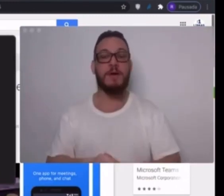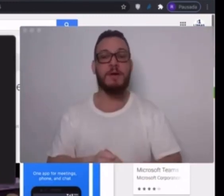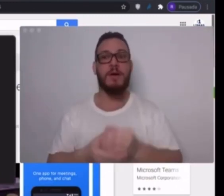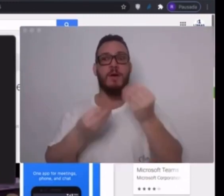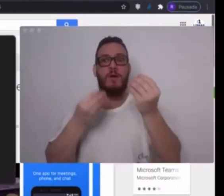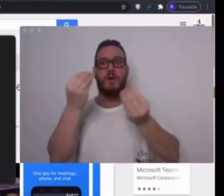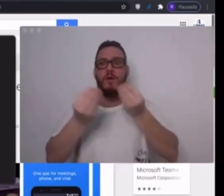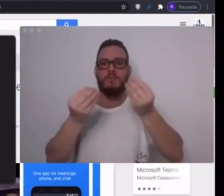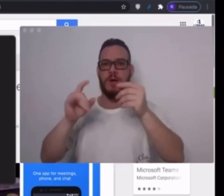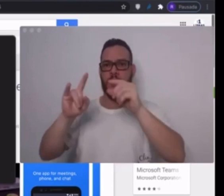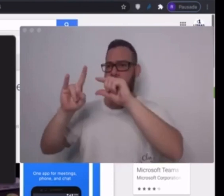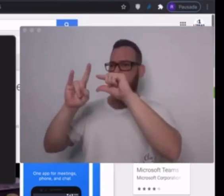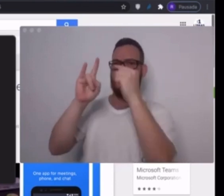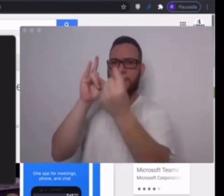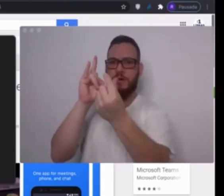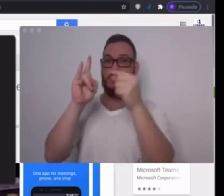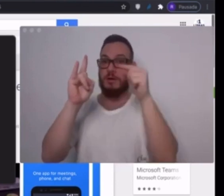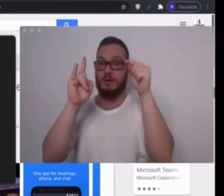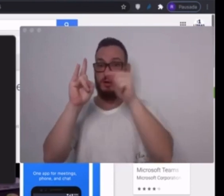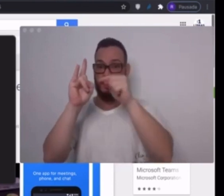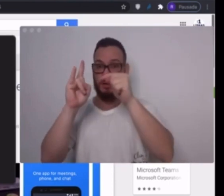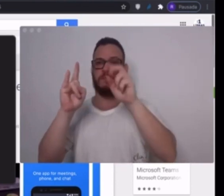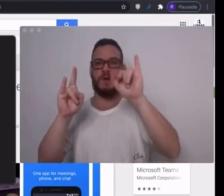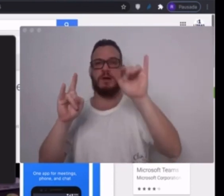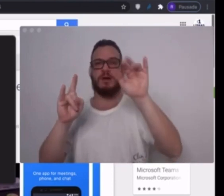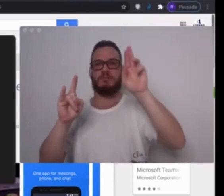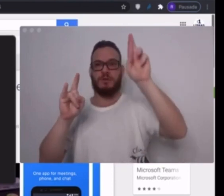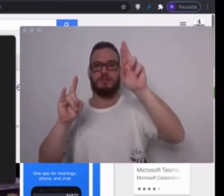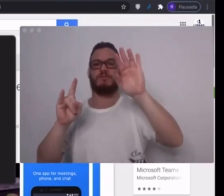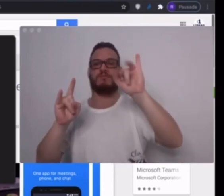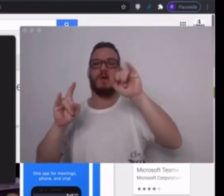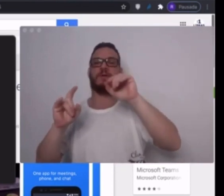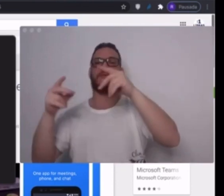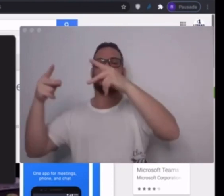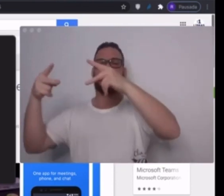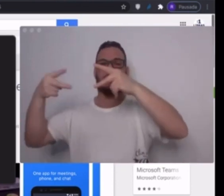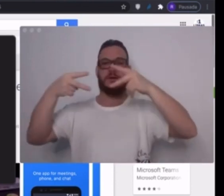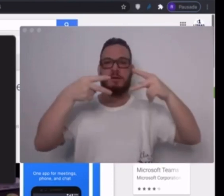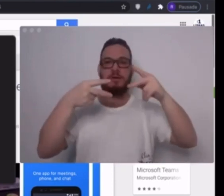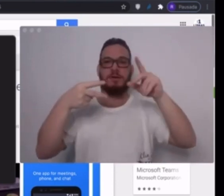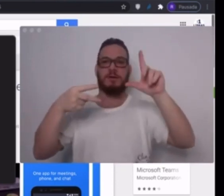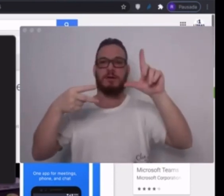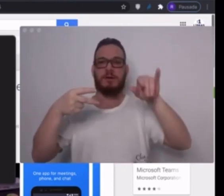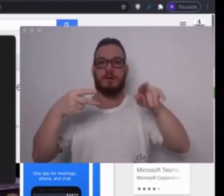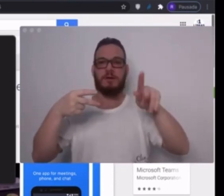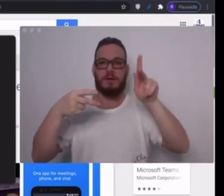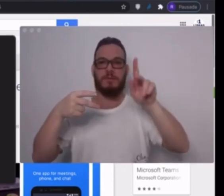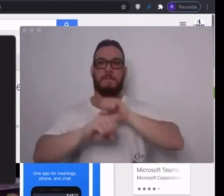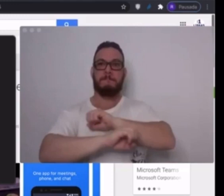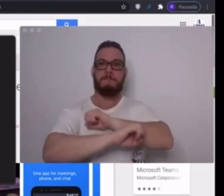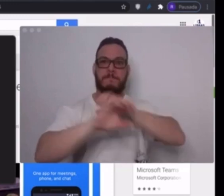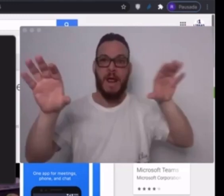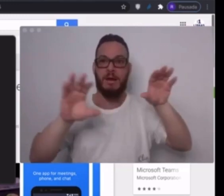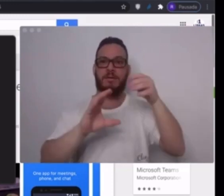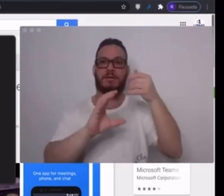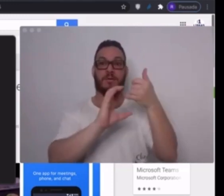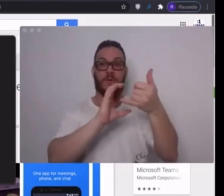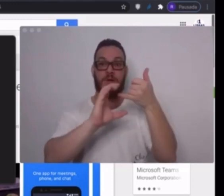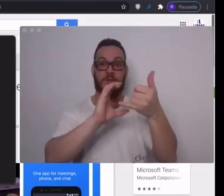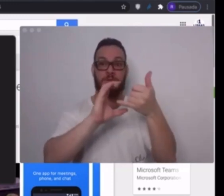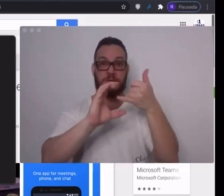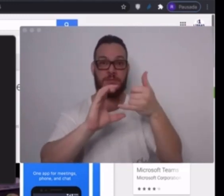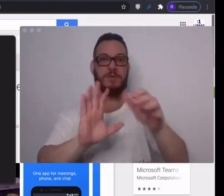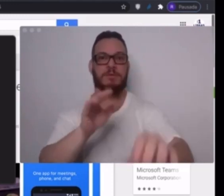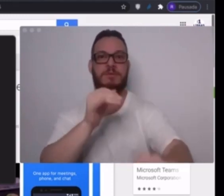abriu essa janela, significa que você conseguiu baixar. O congressinho, ele vai funcionar dentro desse aplicativo.